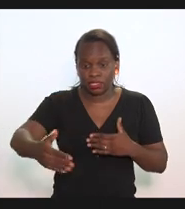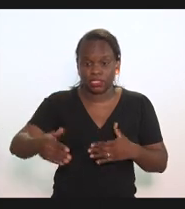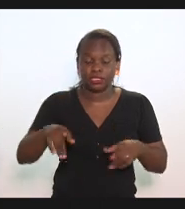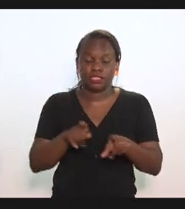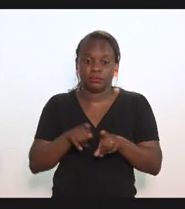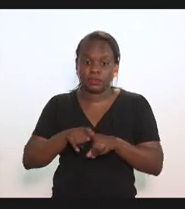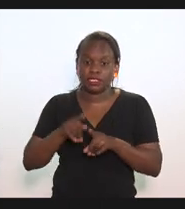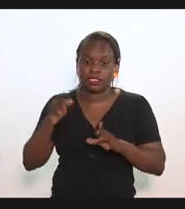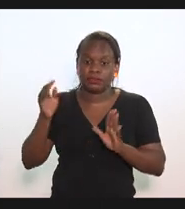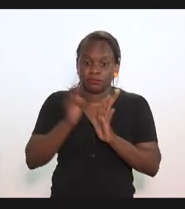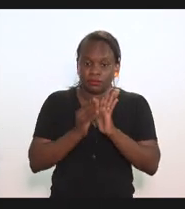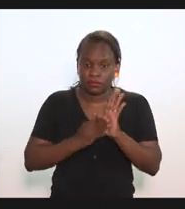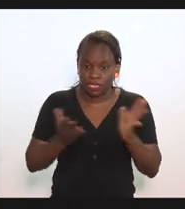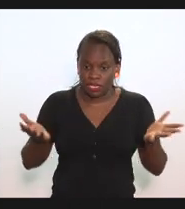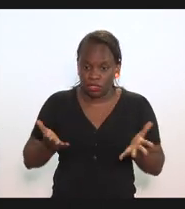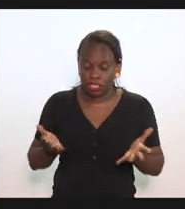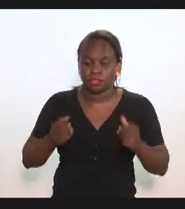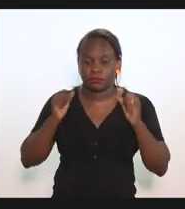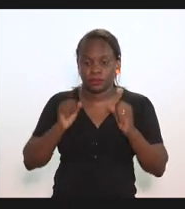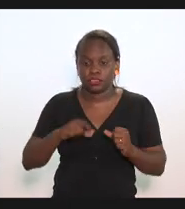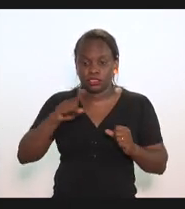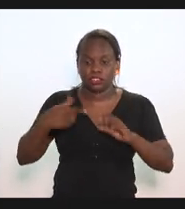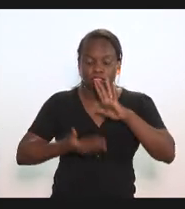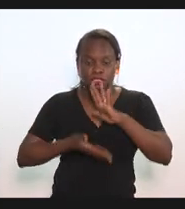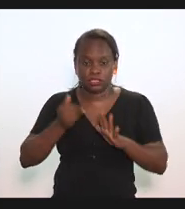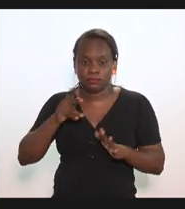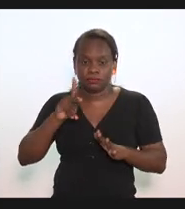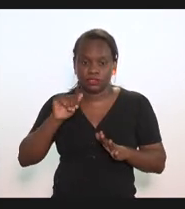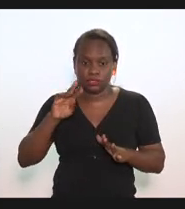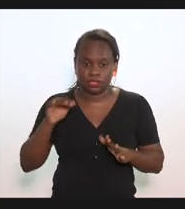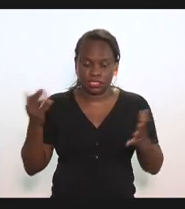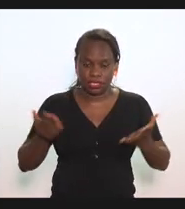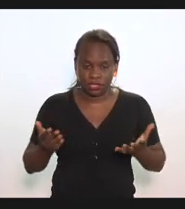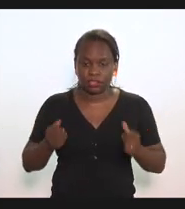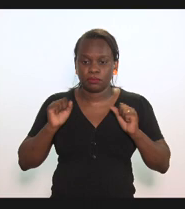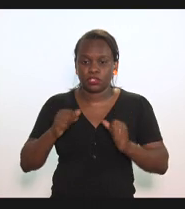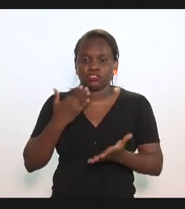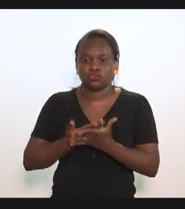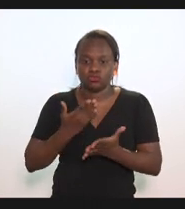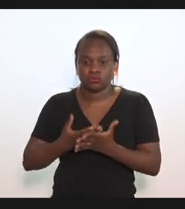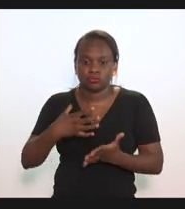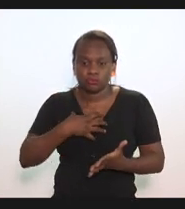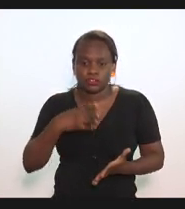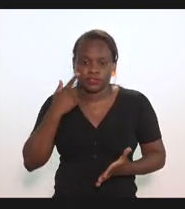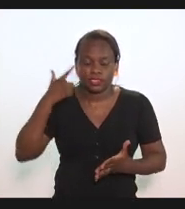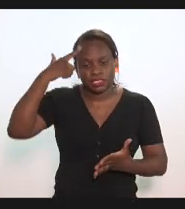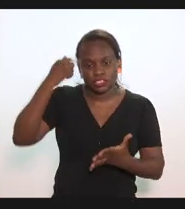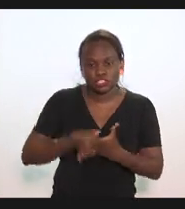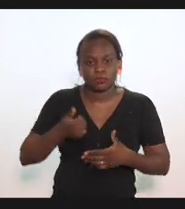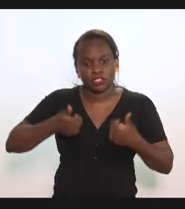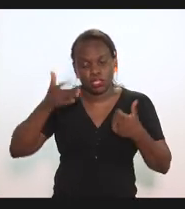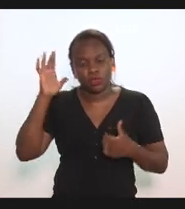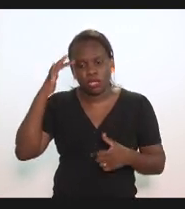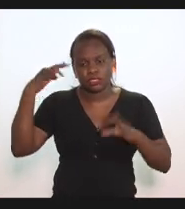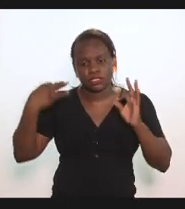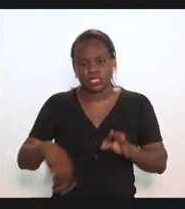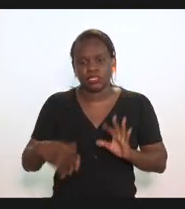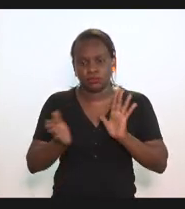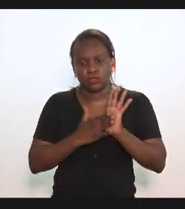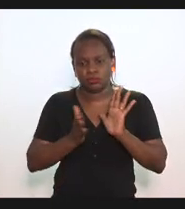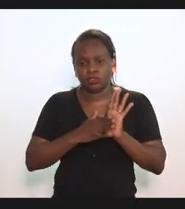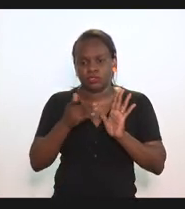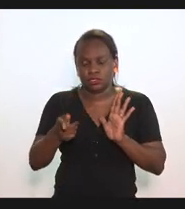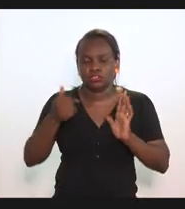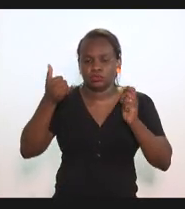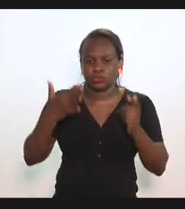matéria como essa pode se nós retirarmos de pauta agora fazer um estudo de impacto e decidir melhor acho que é acertada proposta de vossa